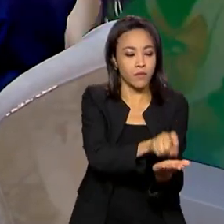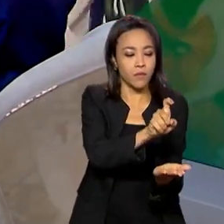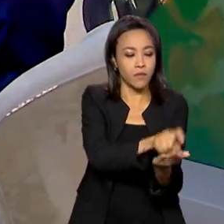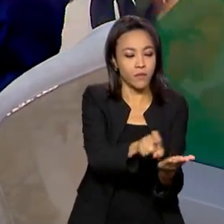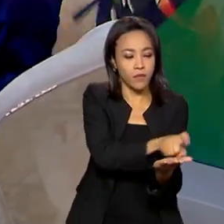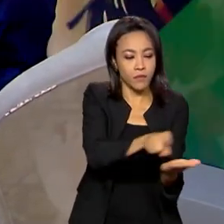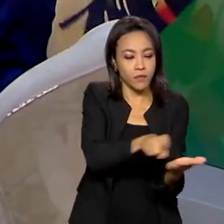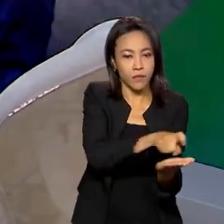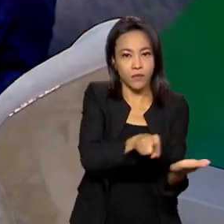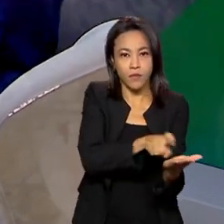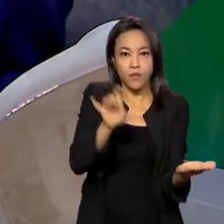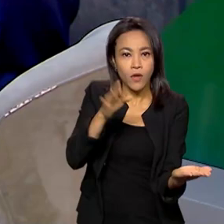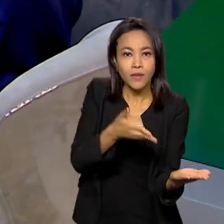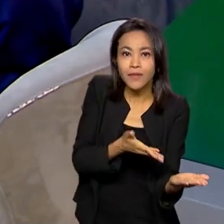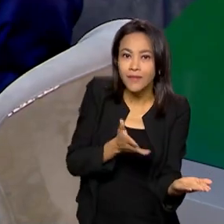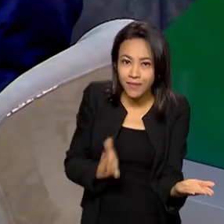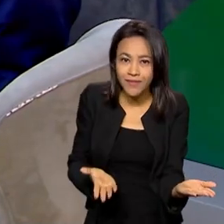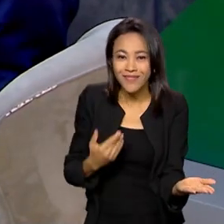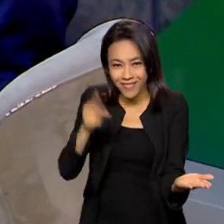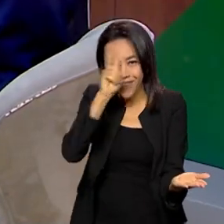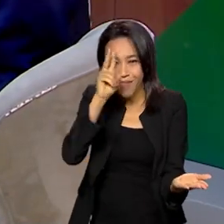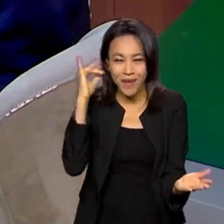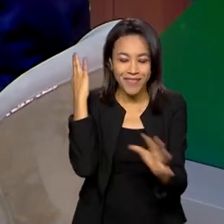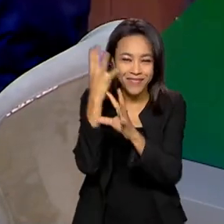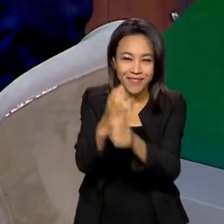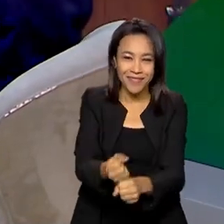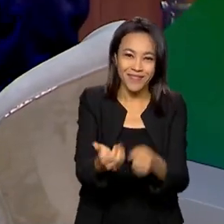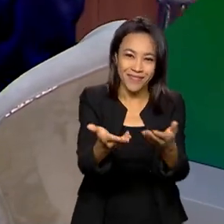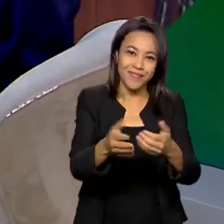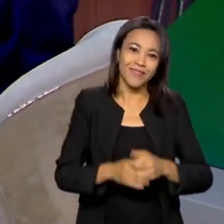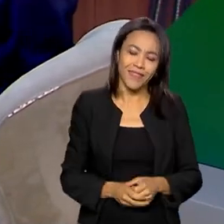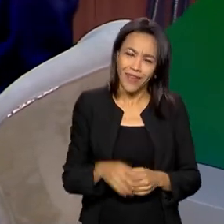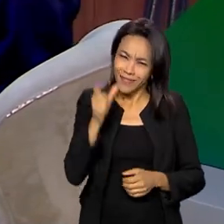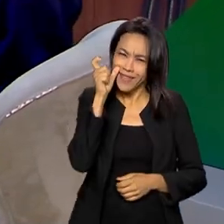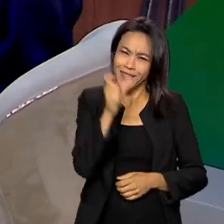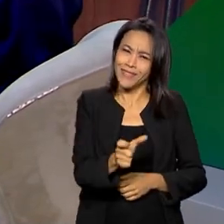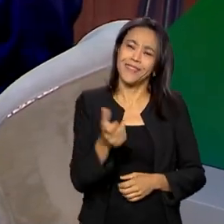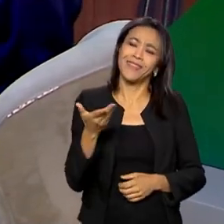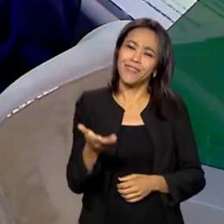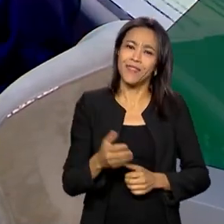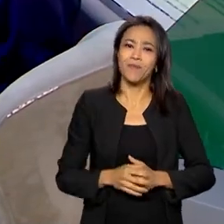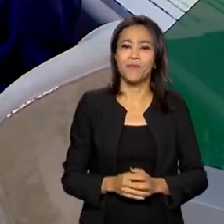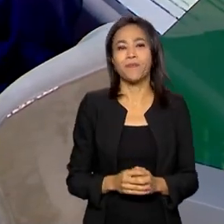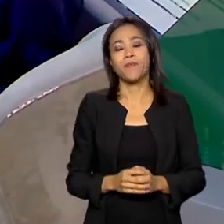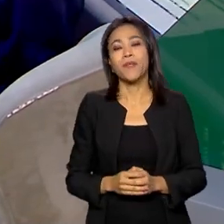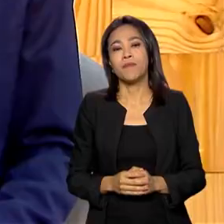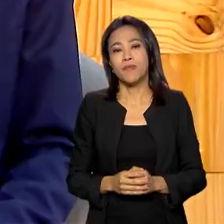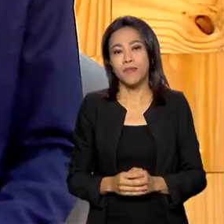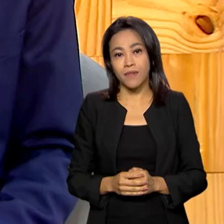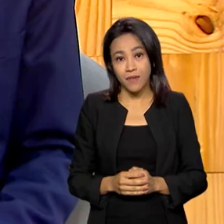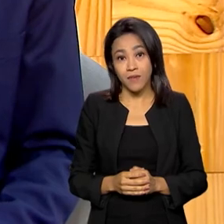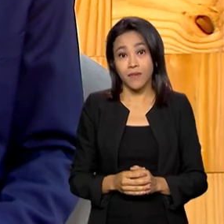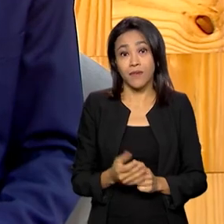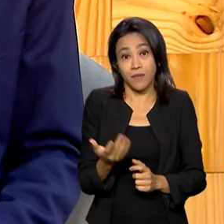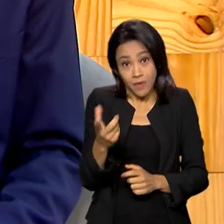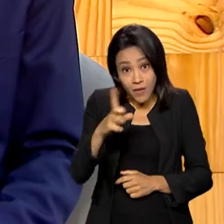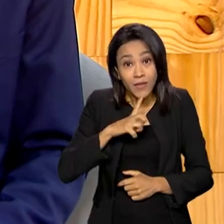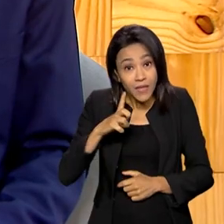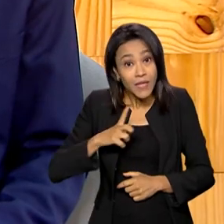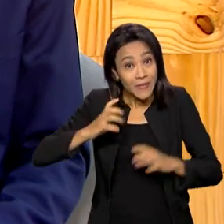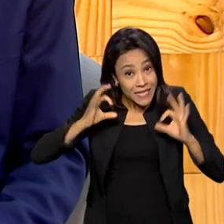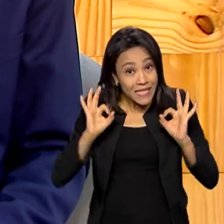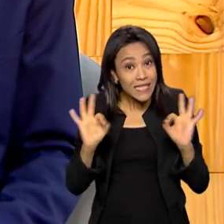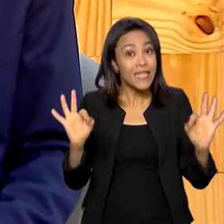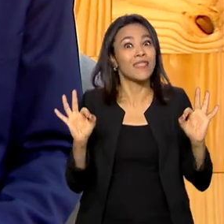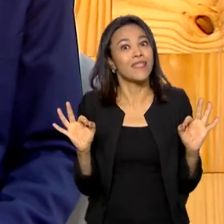dessas curiosidades, resgatando essa memória do rádio. Essa é uma questão muito interessante. E tenho certeza que vai causar